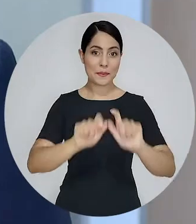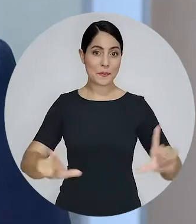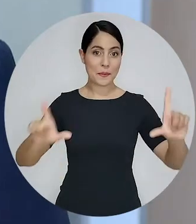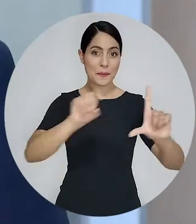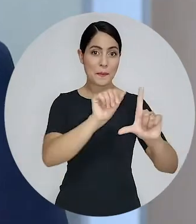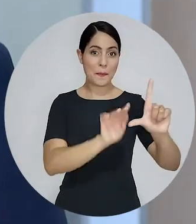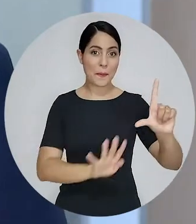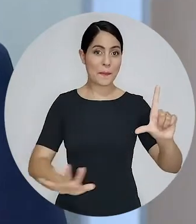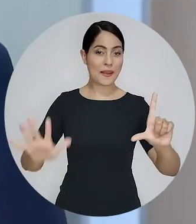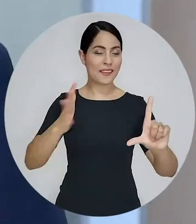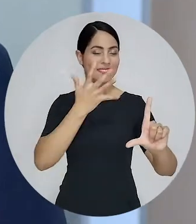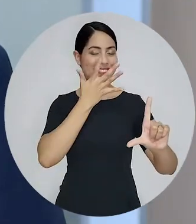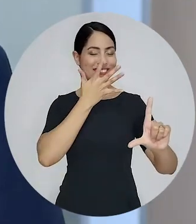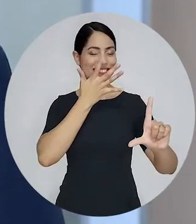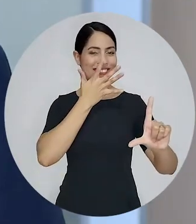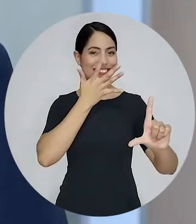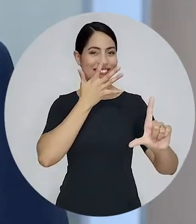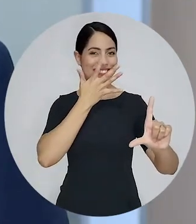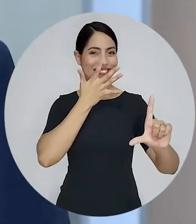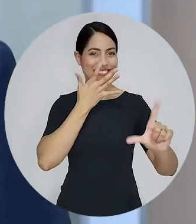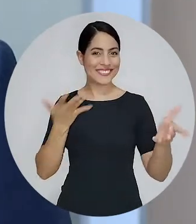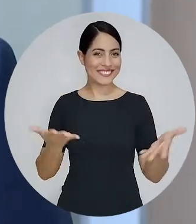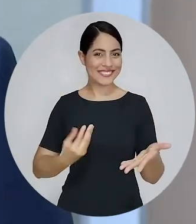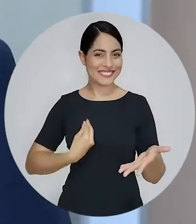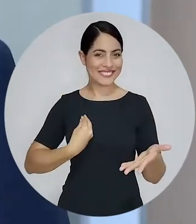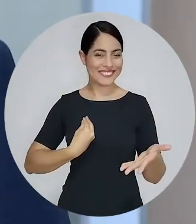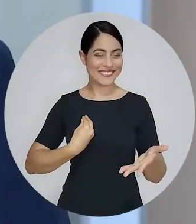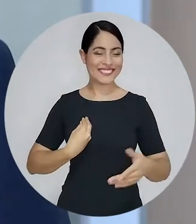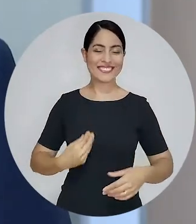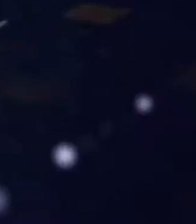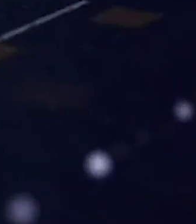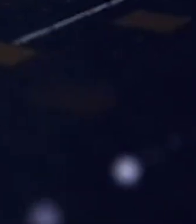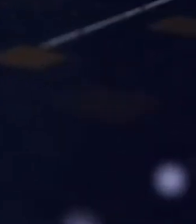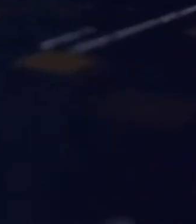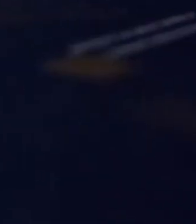muito mais você confere agora no OAB Nacional.